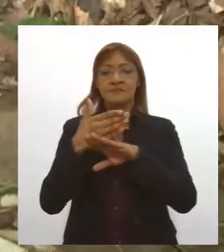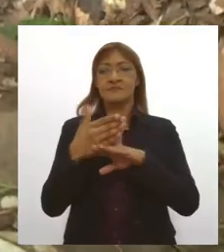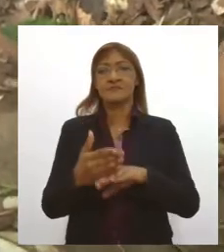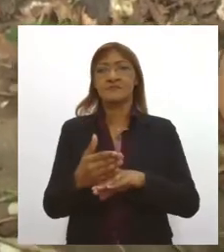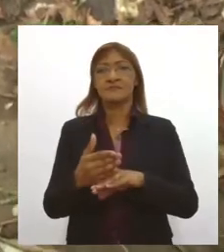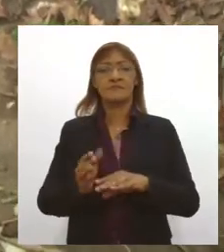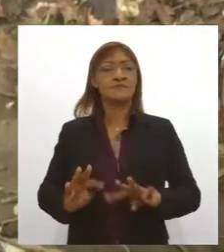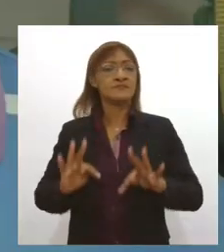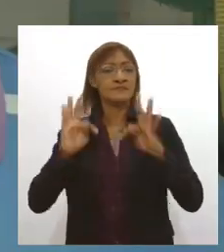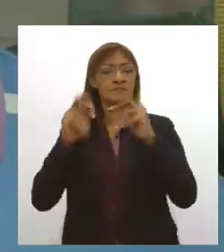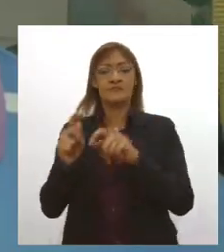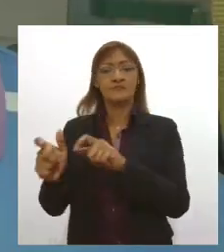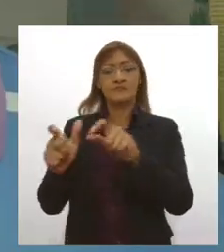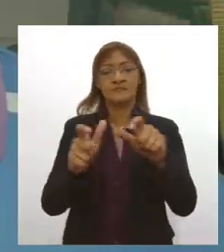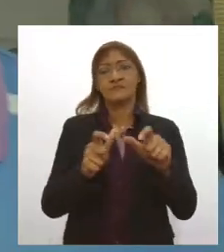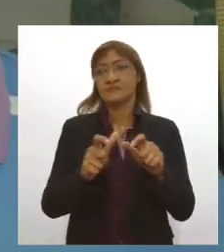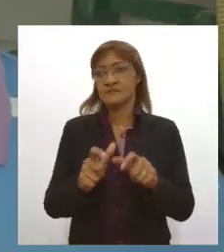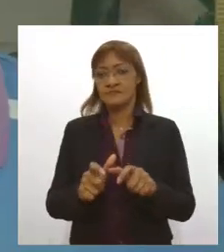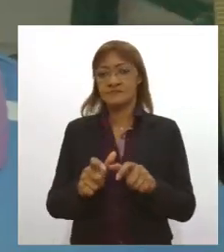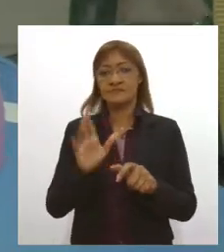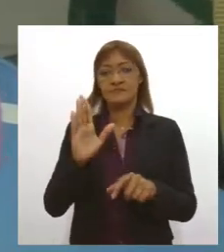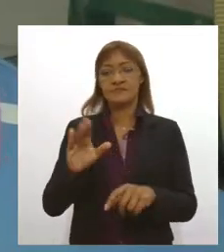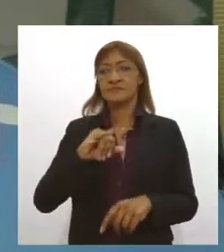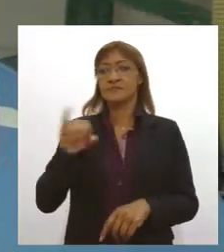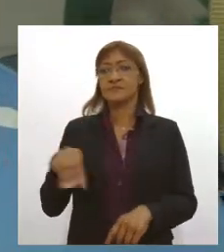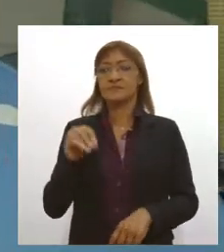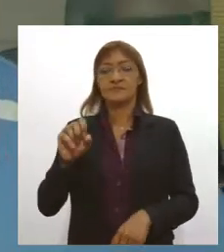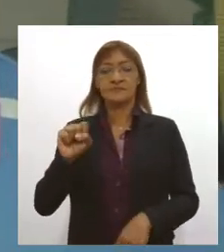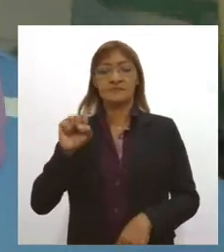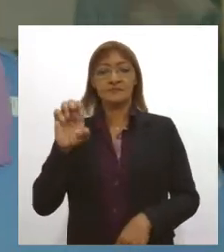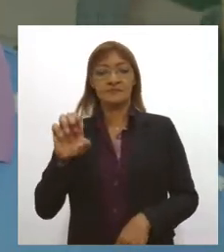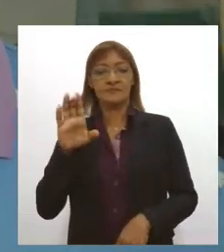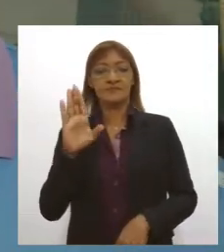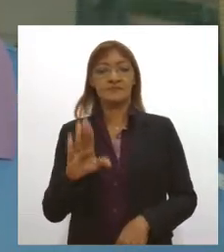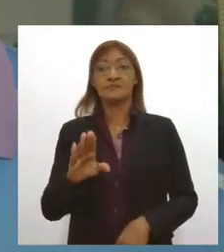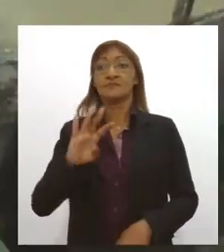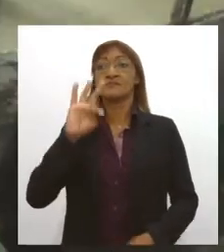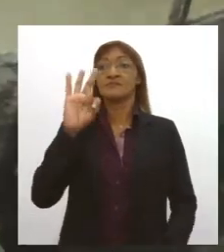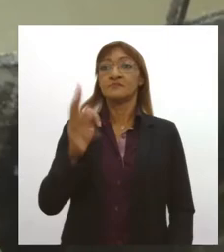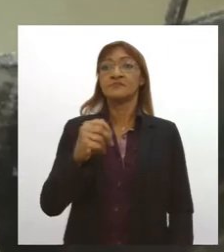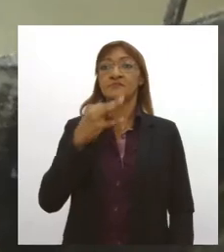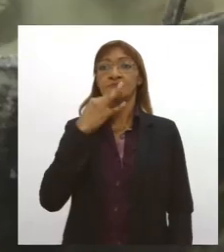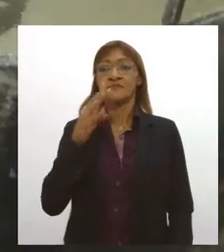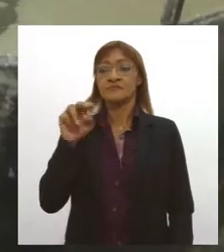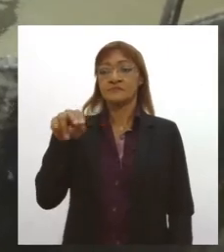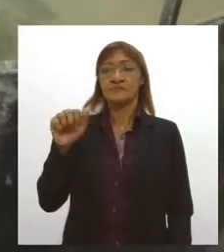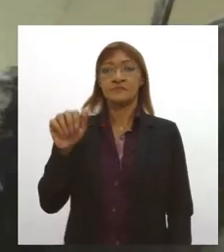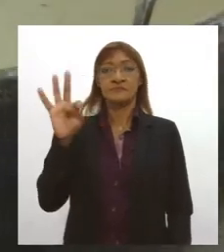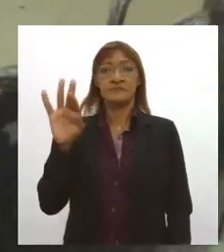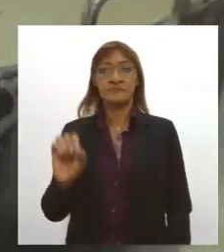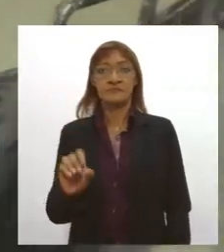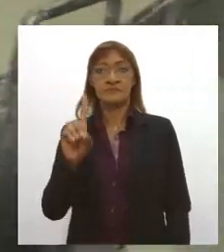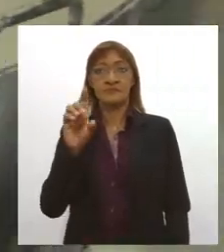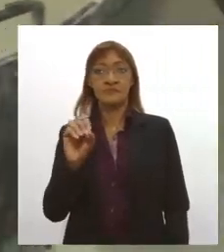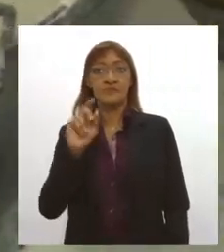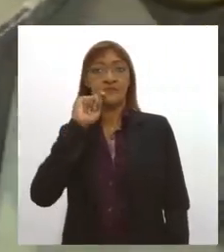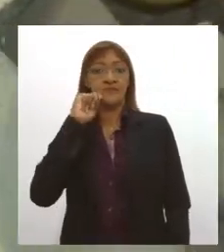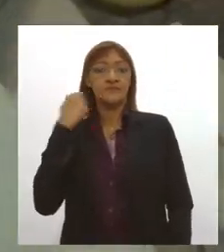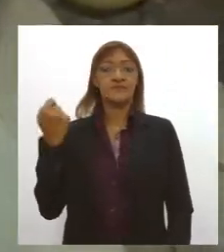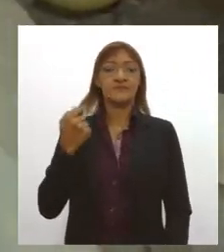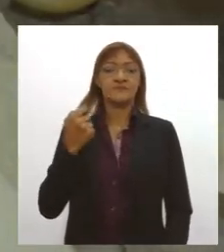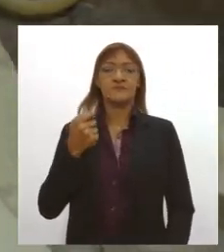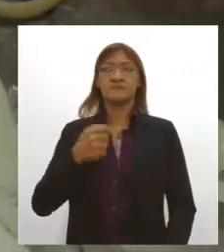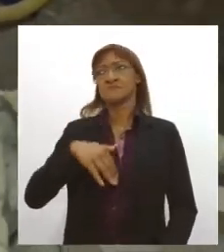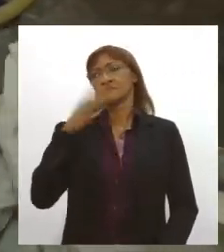toda a região seu José Rinaldo mais conhecido como Nado do Pão vive deste ofício há mais de